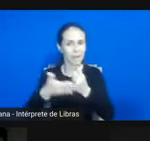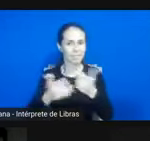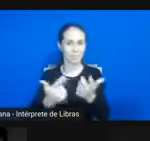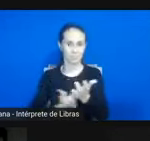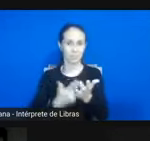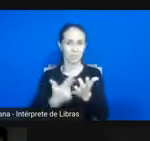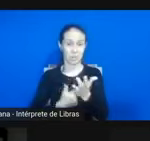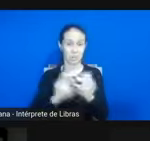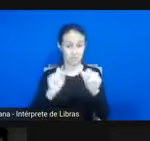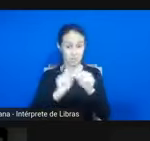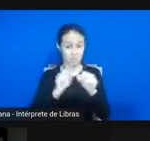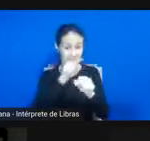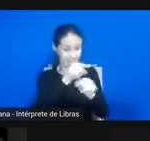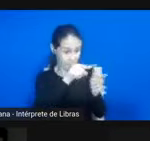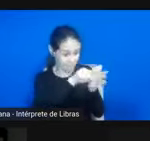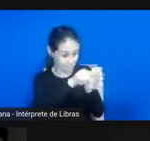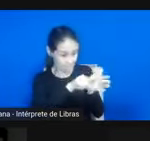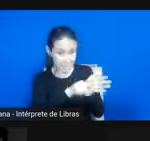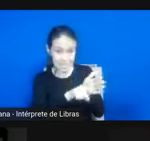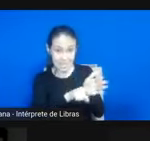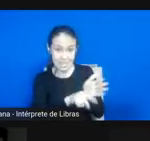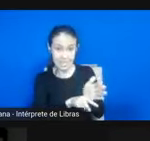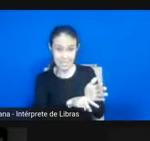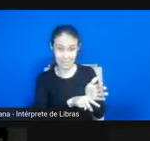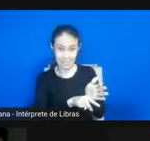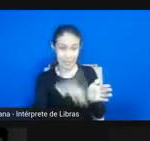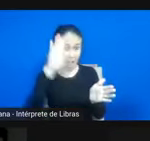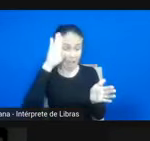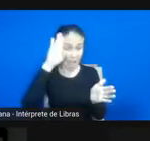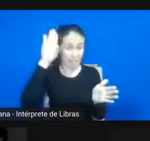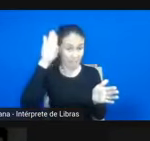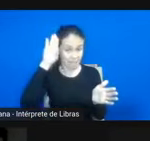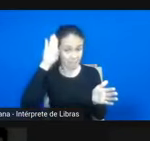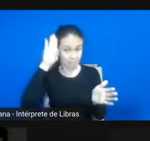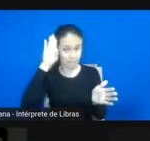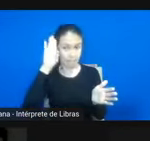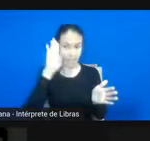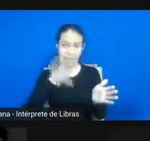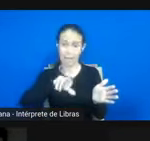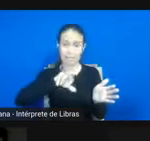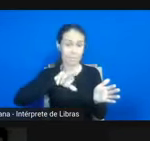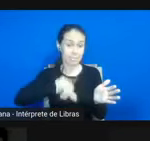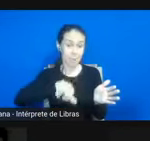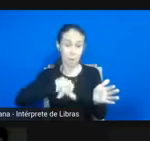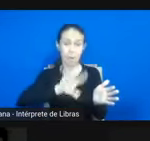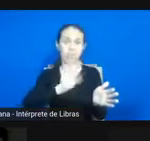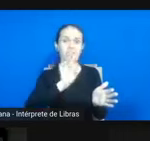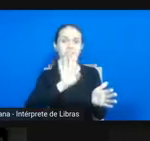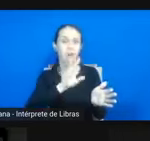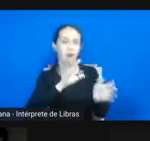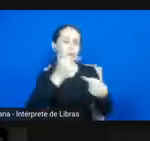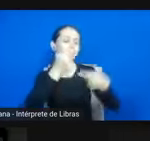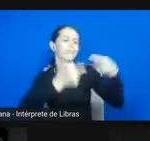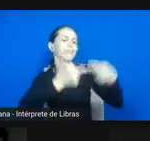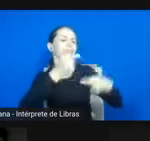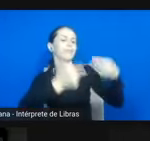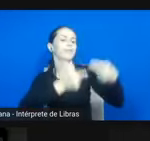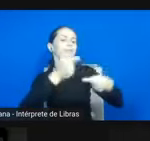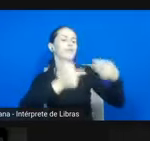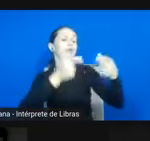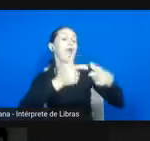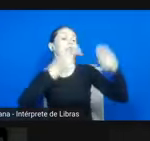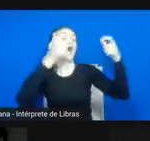acadêmica que parece que só serve lá para a gente discutir grandes temas, né, para discutir grandes temas no terceiro ano,